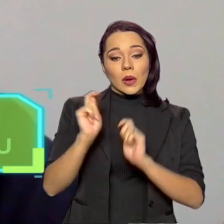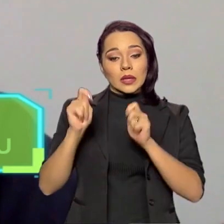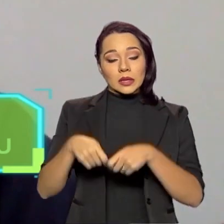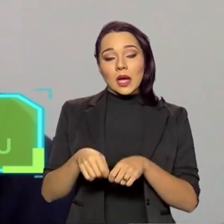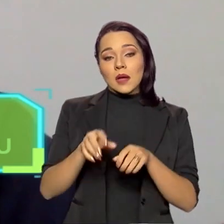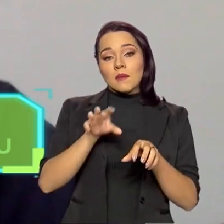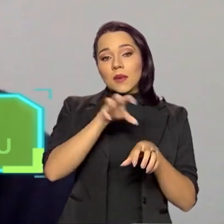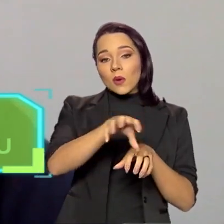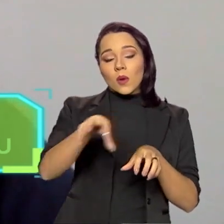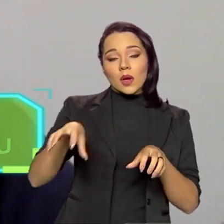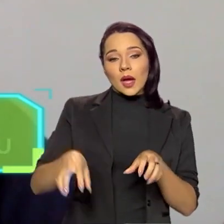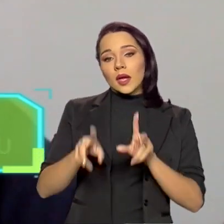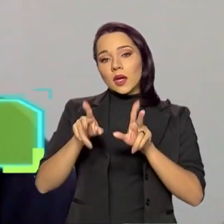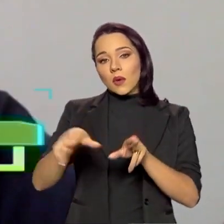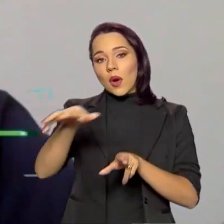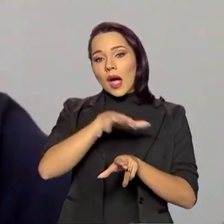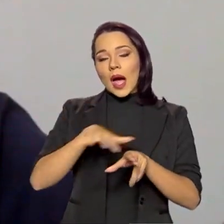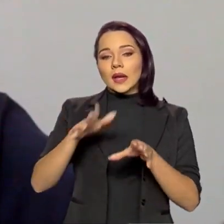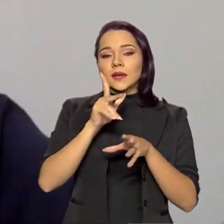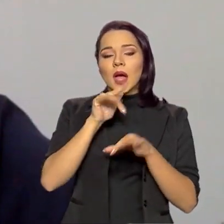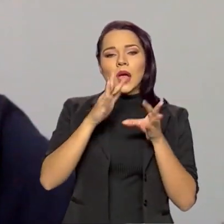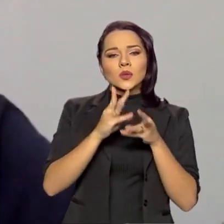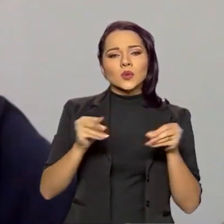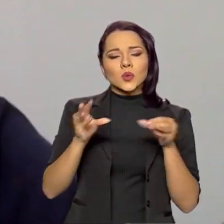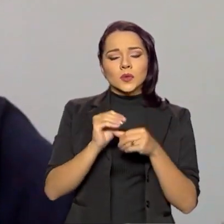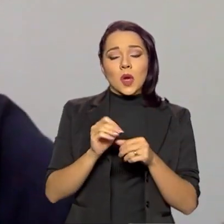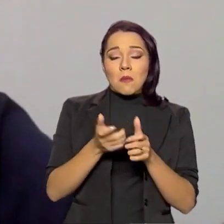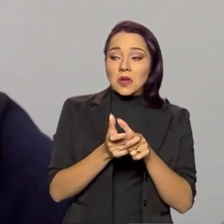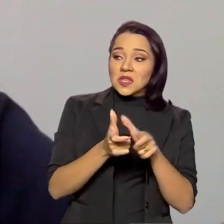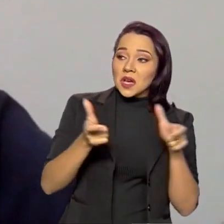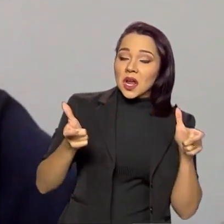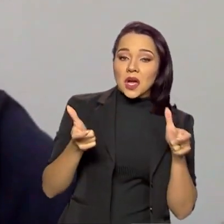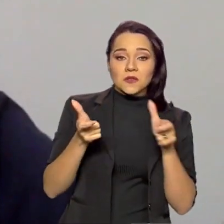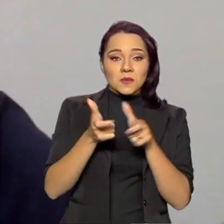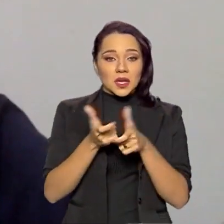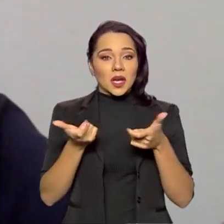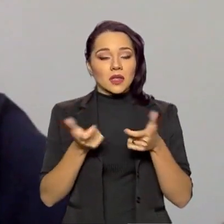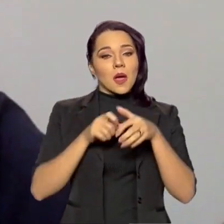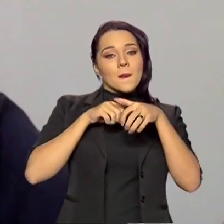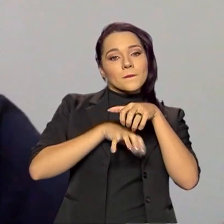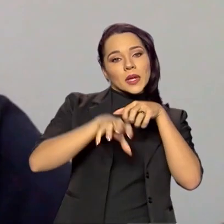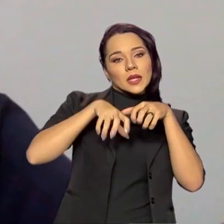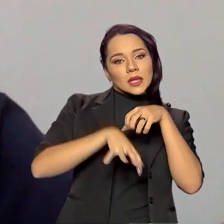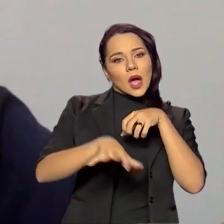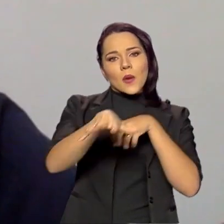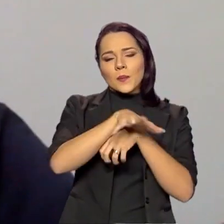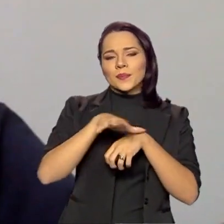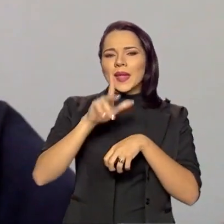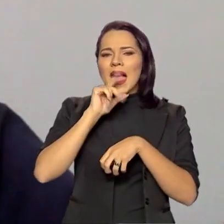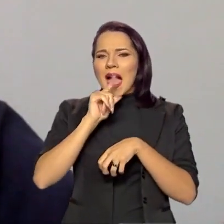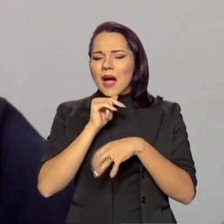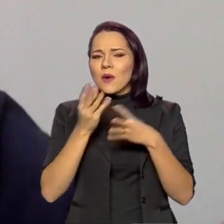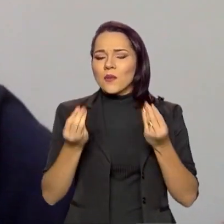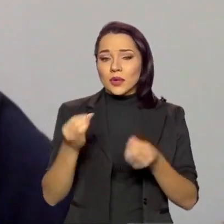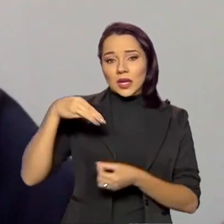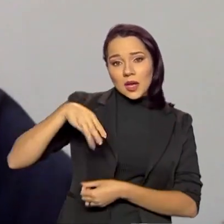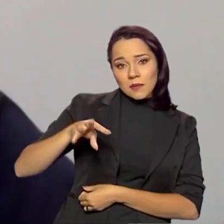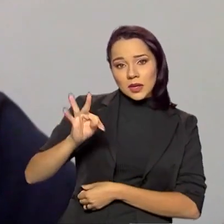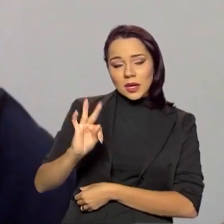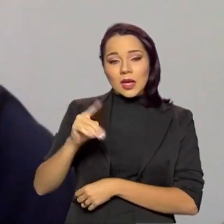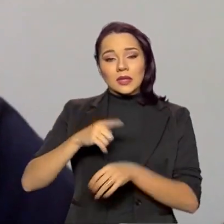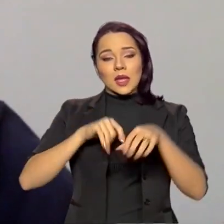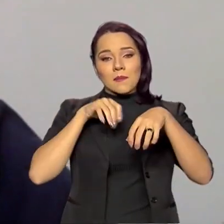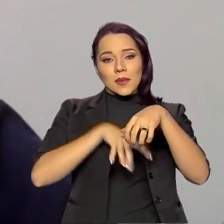classificados como áreas úmidas. Podem ser grandes, podem ser pequenas. O Pantanal é uma grande área úmida. Aqui em Mato Grosso nós temos o